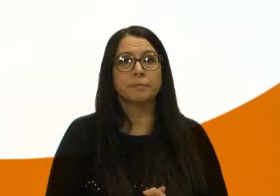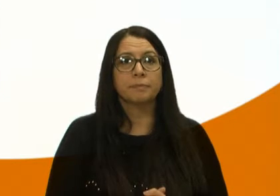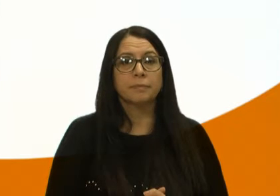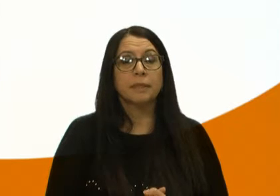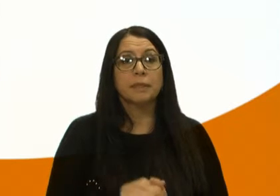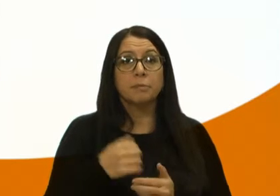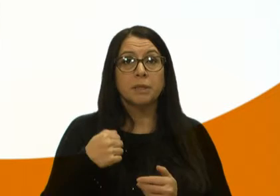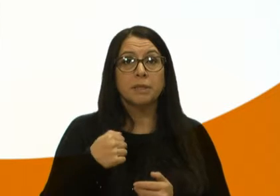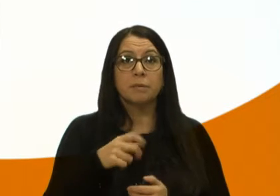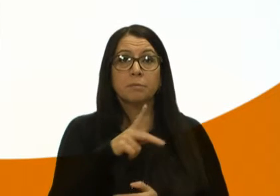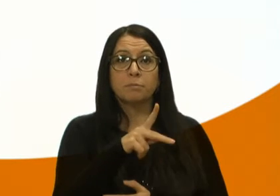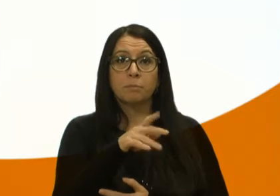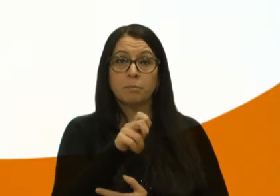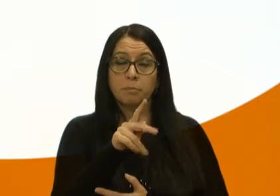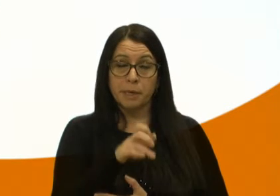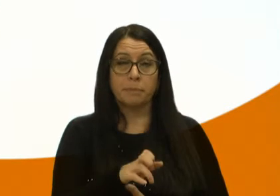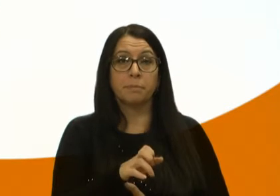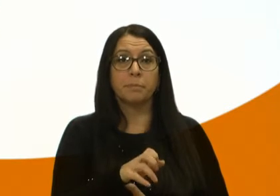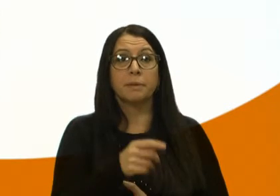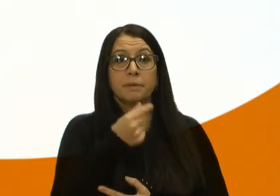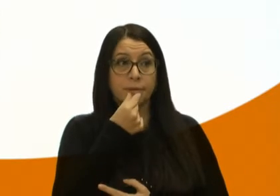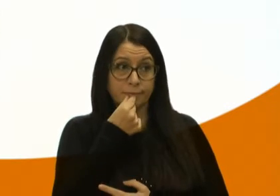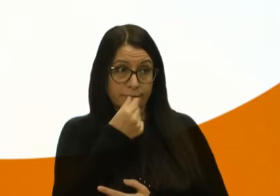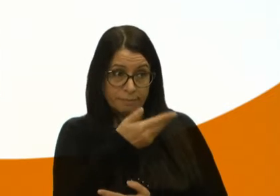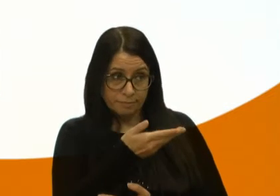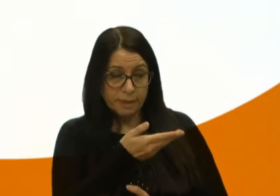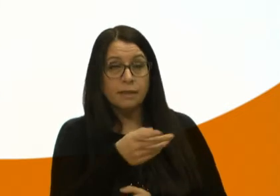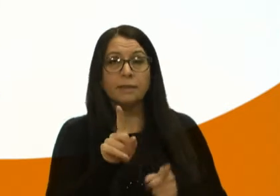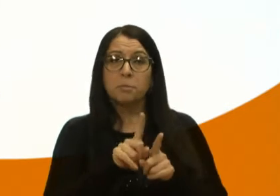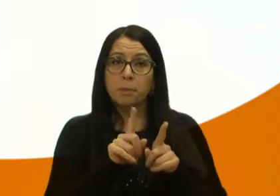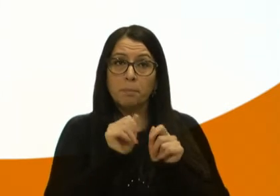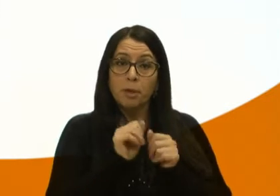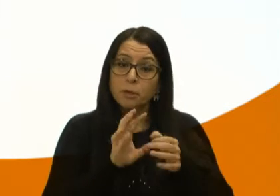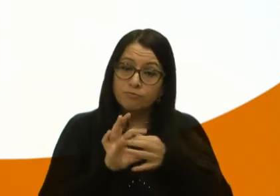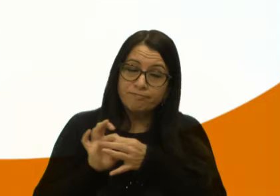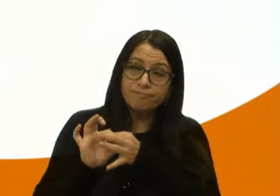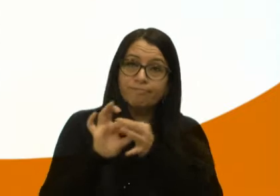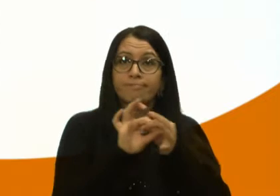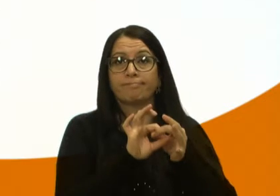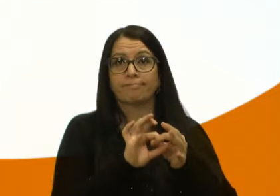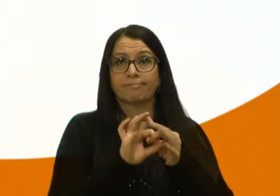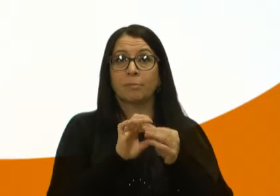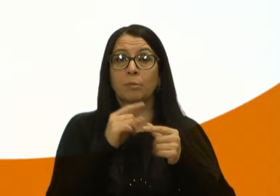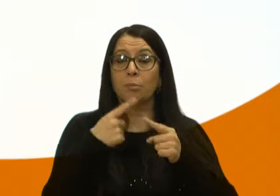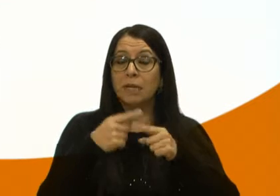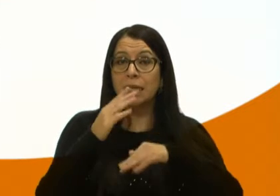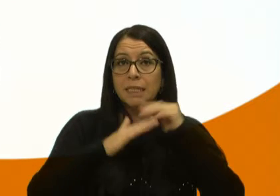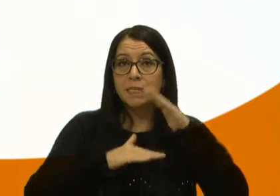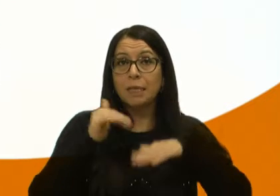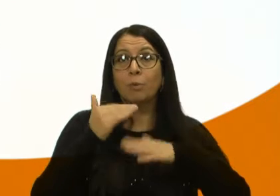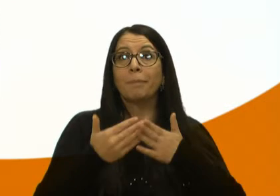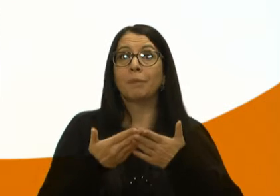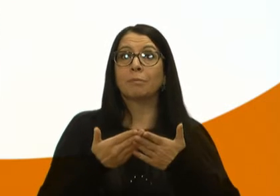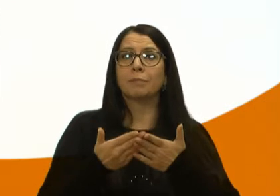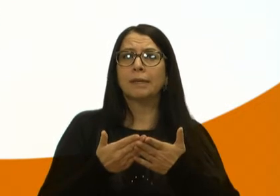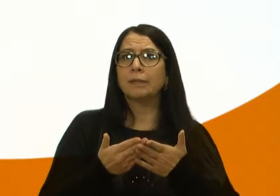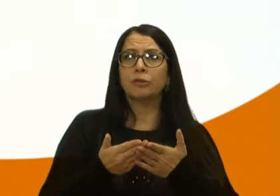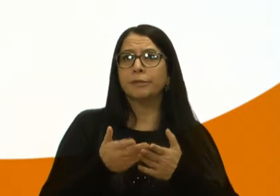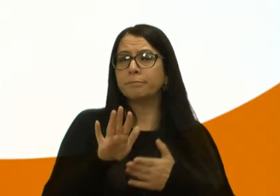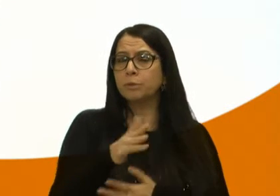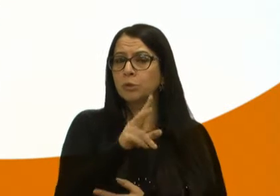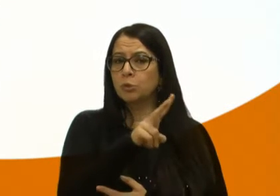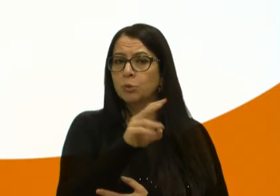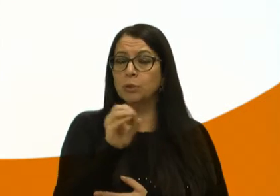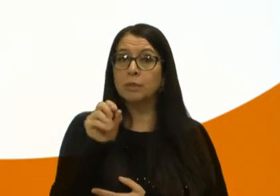precisamos do Pepe Vargas também, Rodrigo Beltrão, que todos possam se unir, porque essa é uma obra, vereadores, que estava estimada em